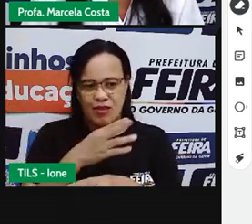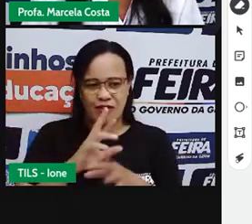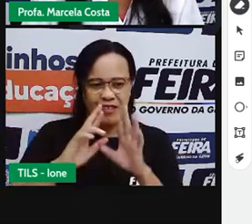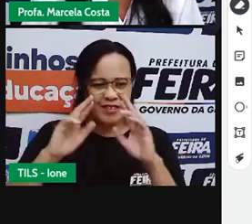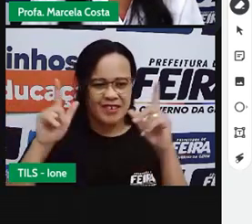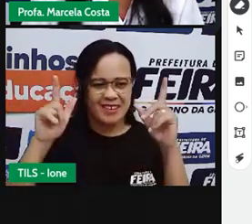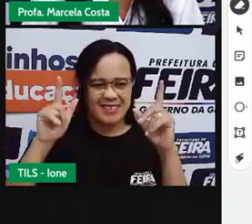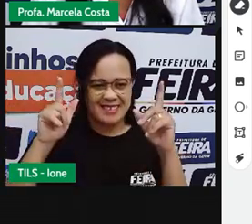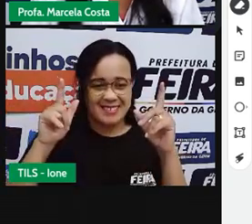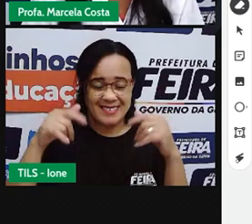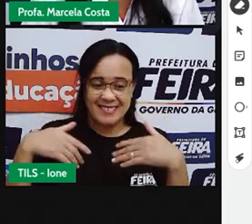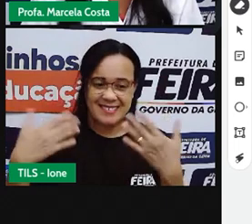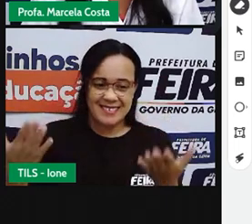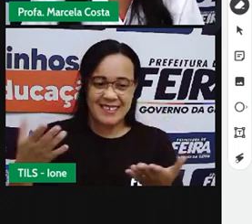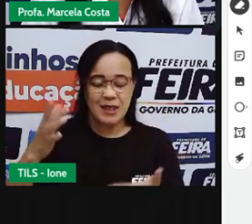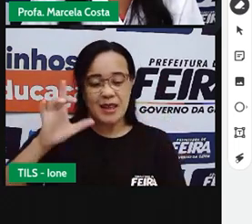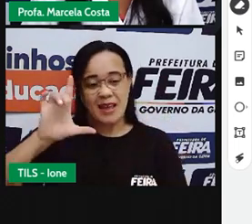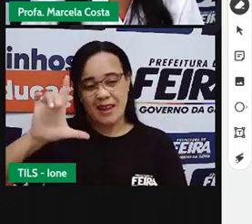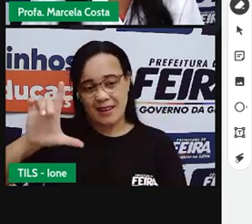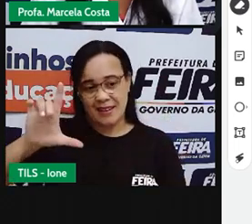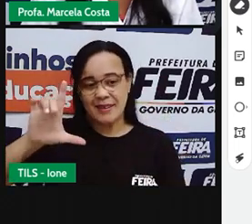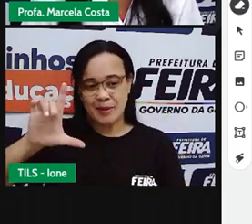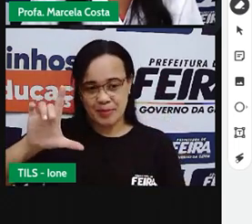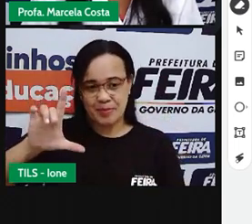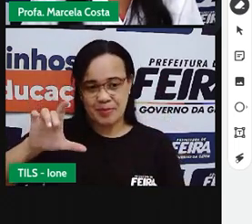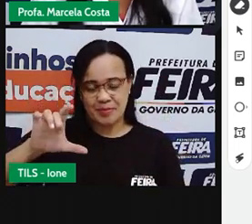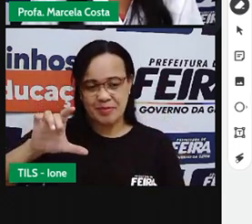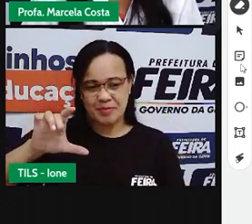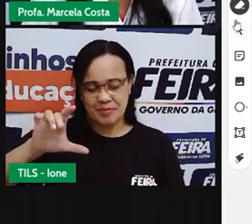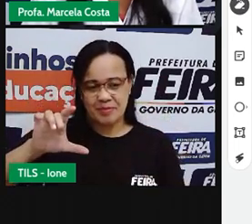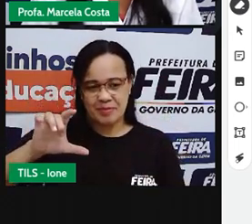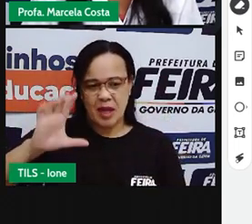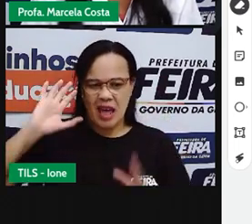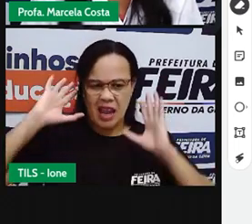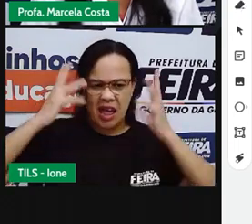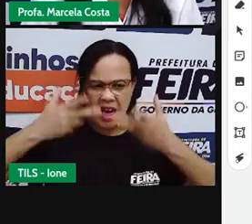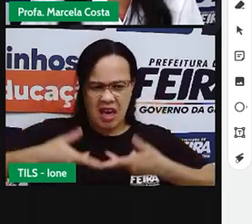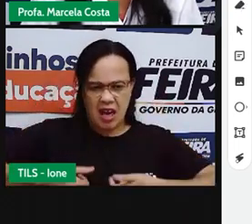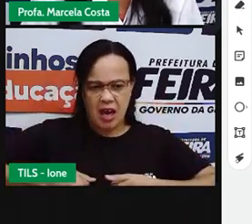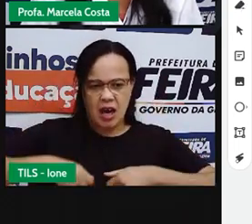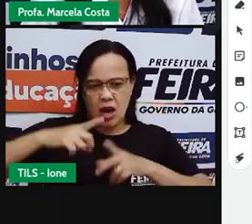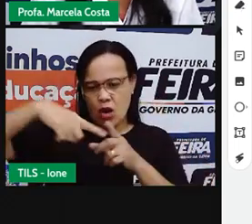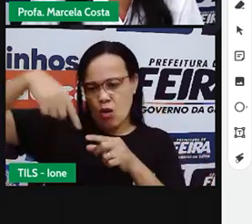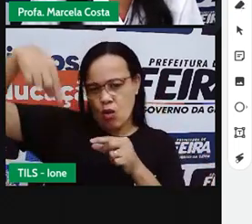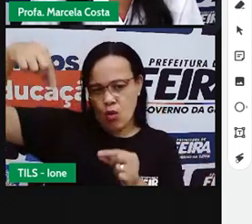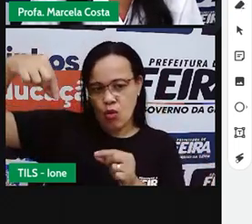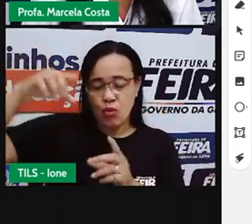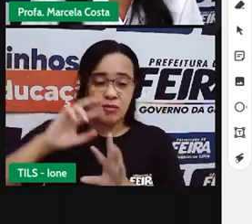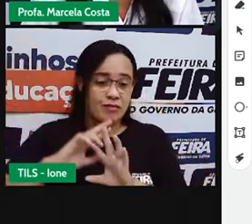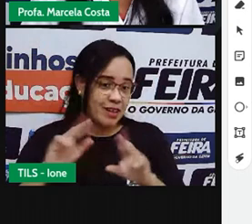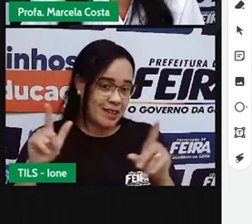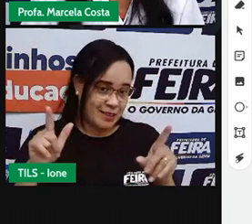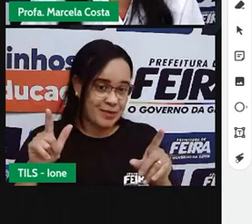letra L. L de leão. L de lua. Vamos lá.